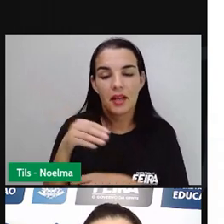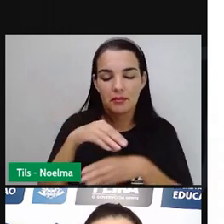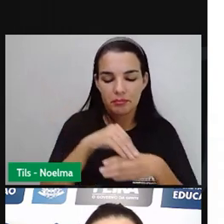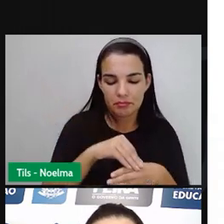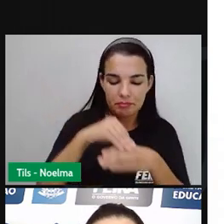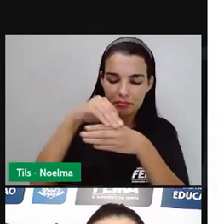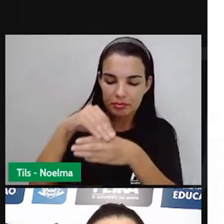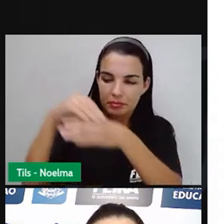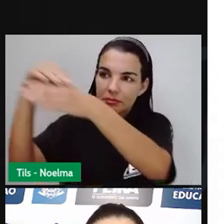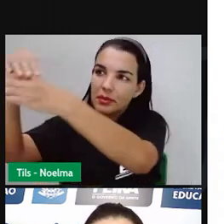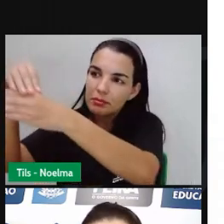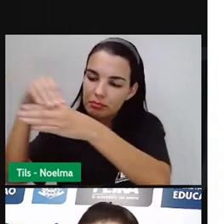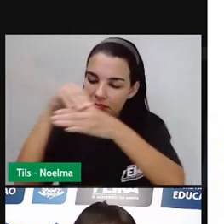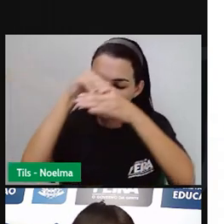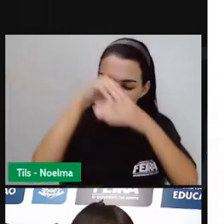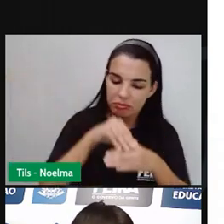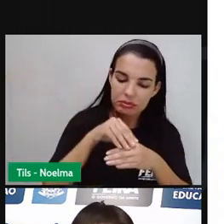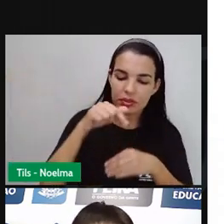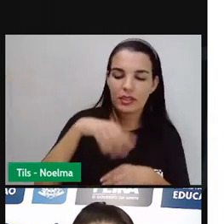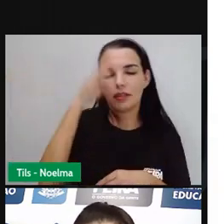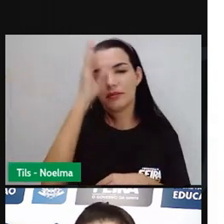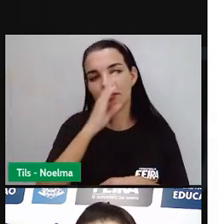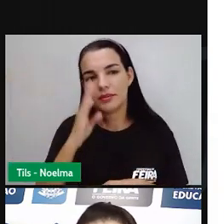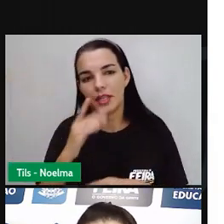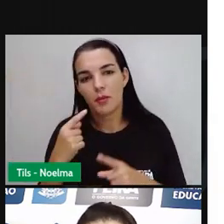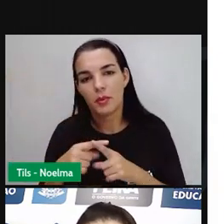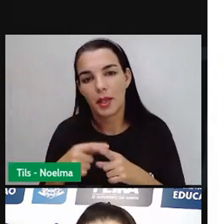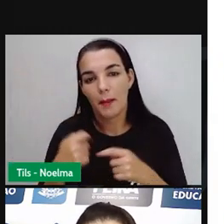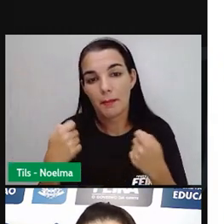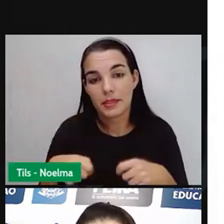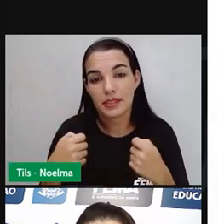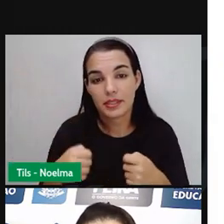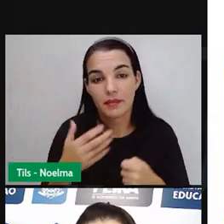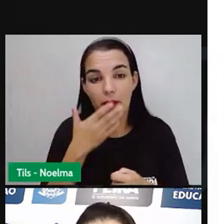o país em busca de melhores condições de vida.